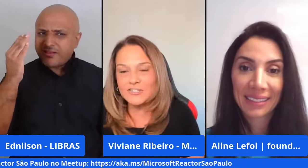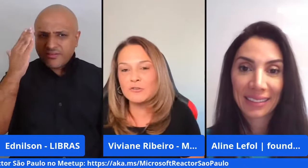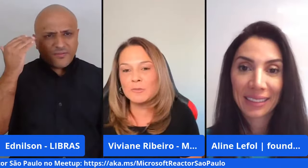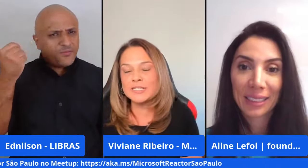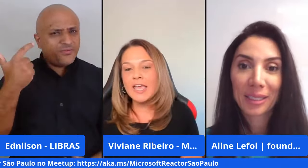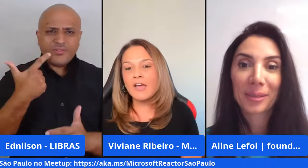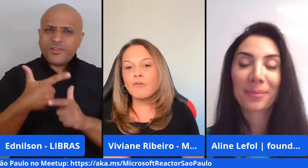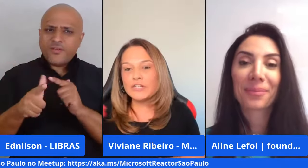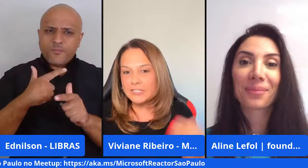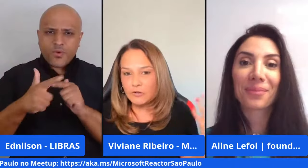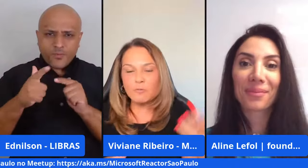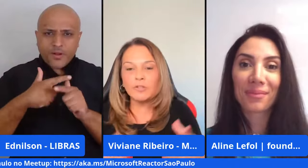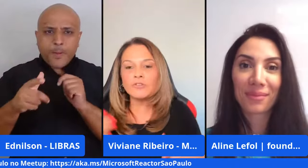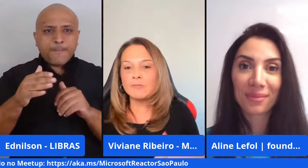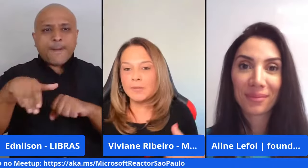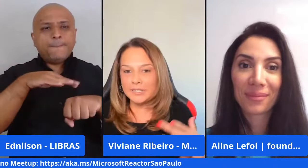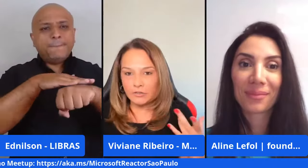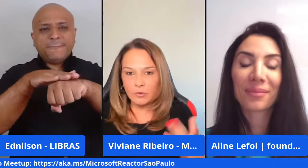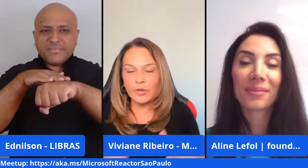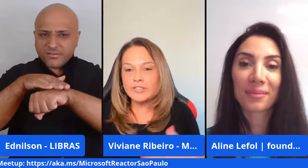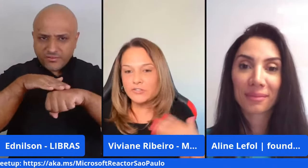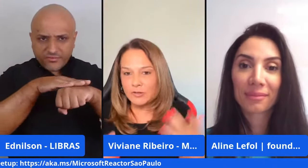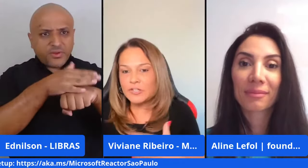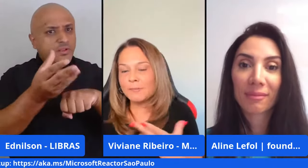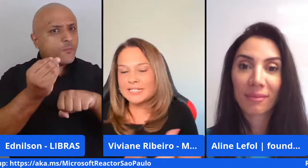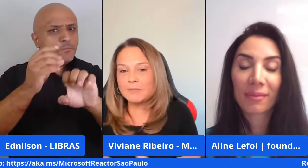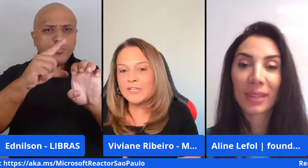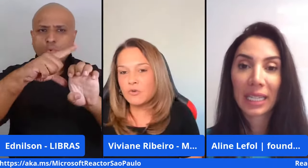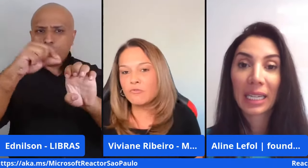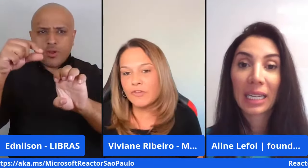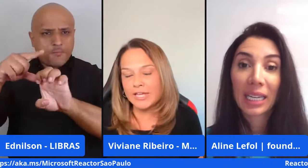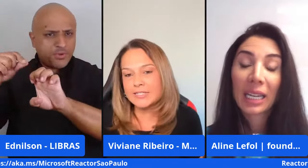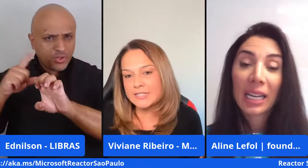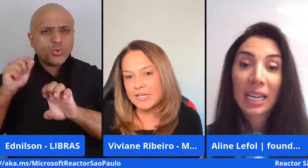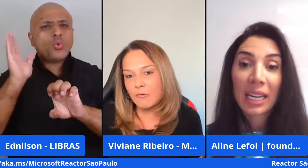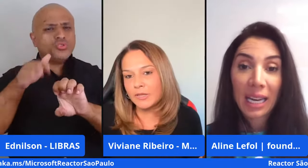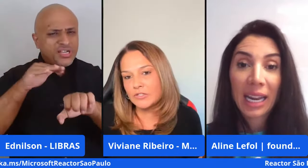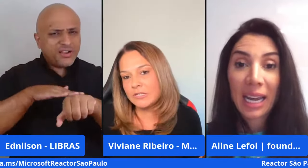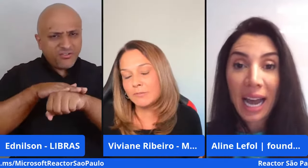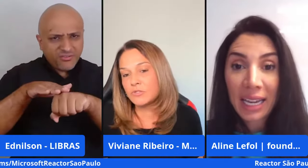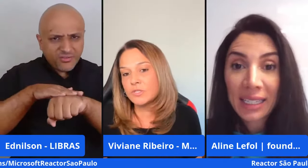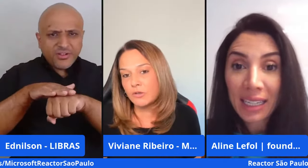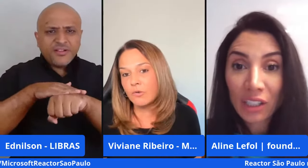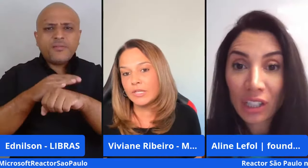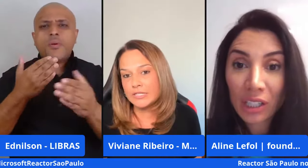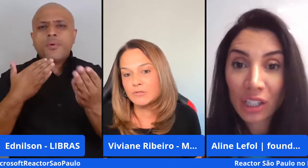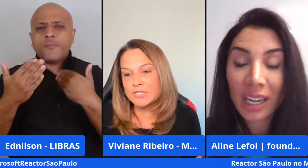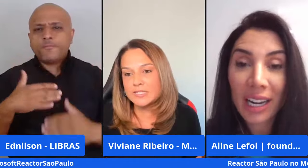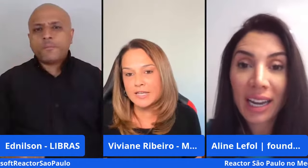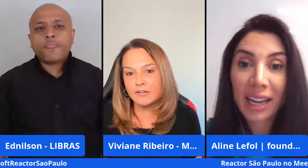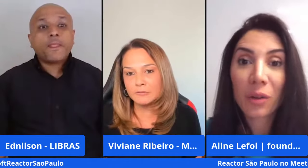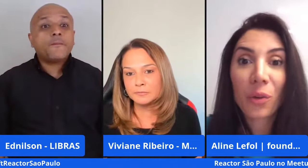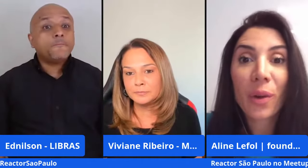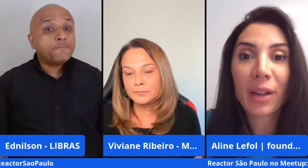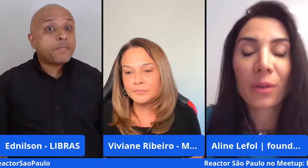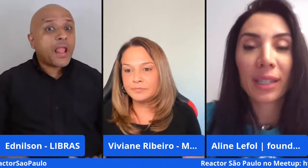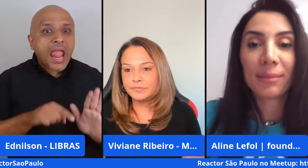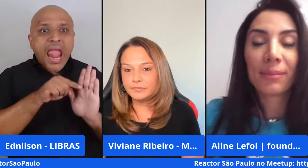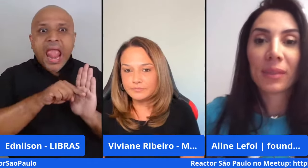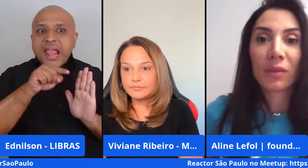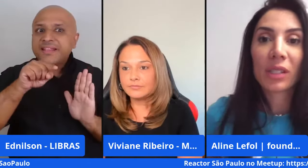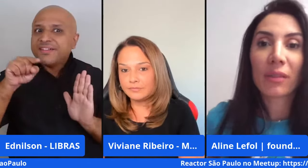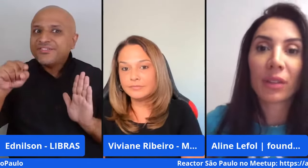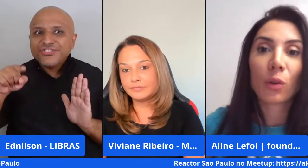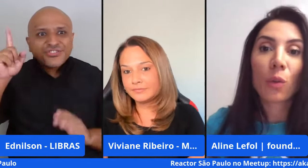nesse sentido, mas conversando com muitos empreendedores, eu já participei de conversas que realmente... A estatística, ela é cruel,